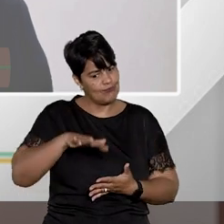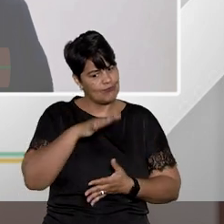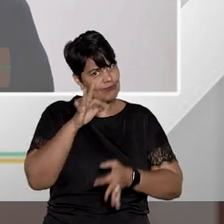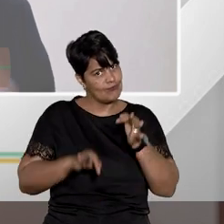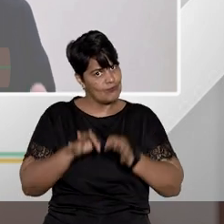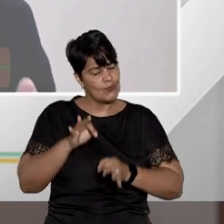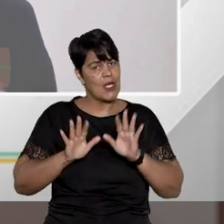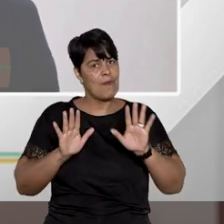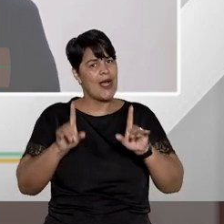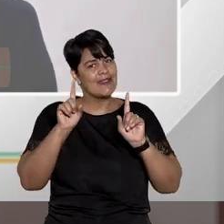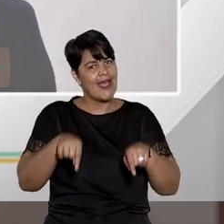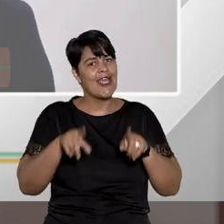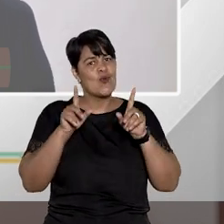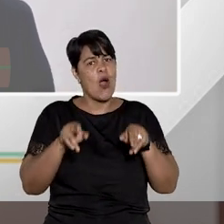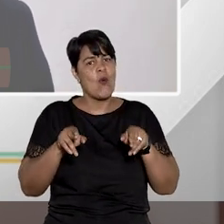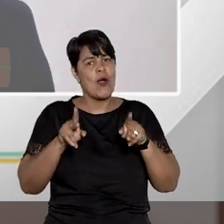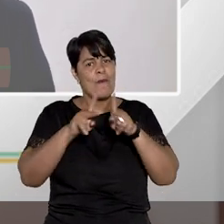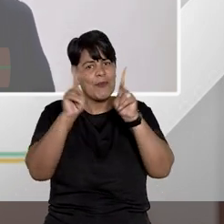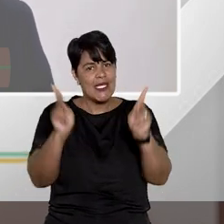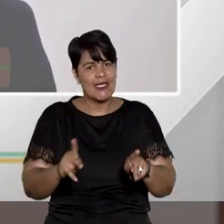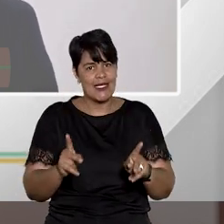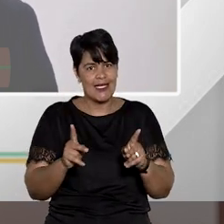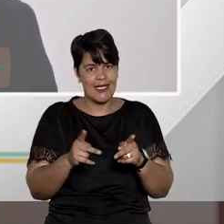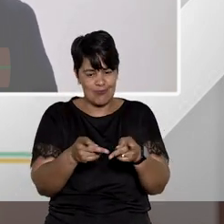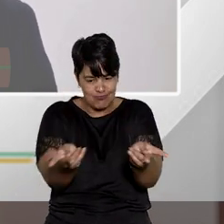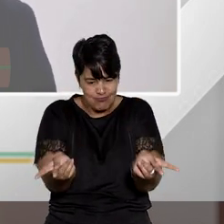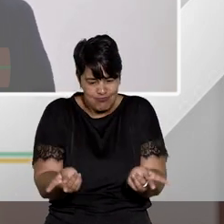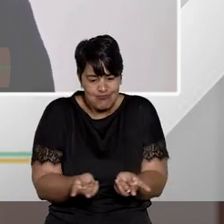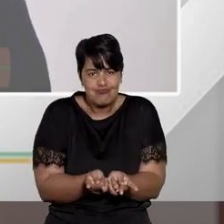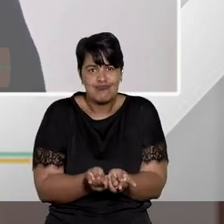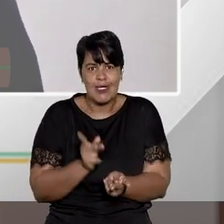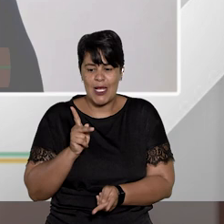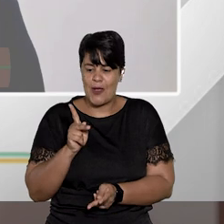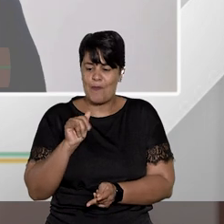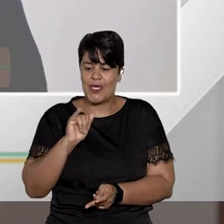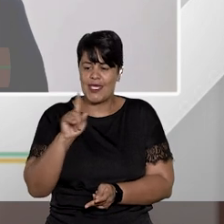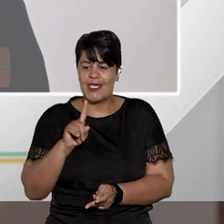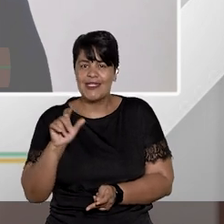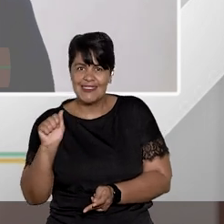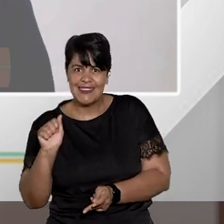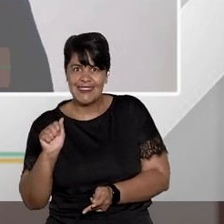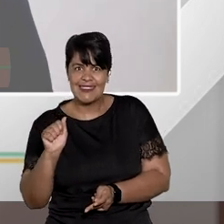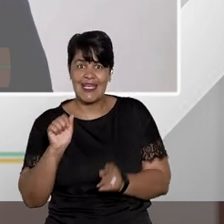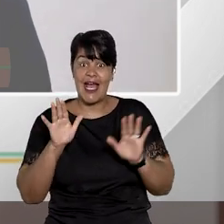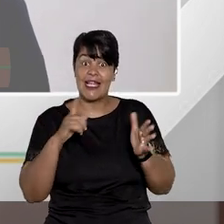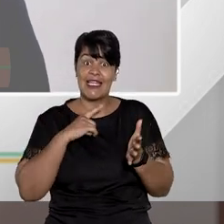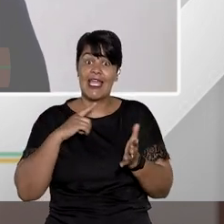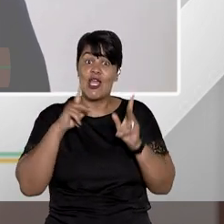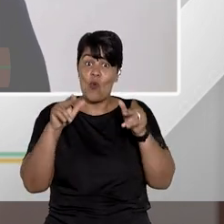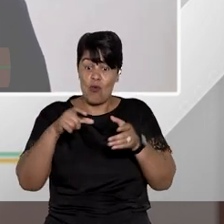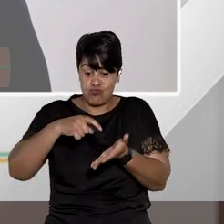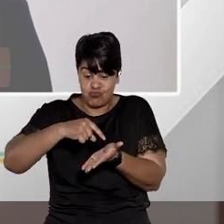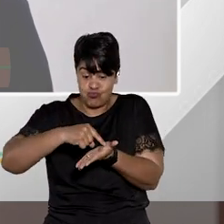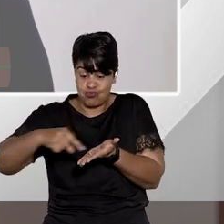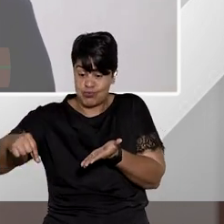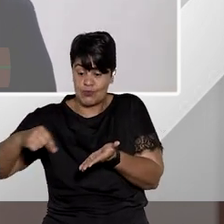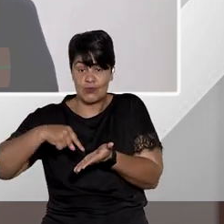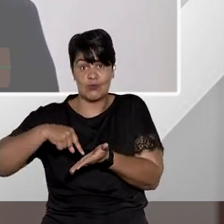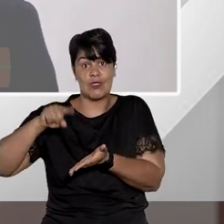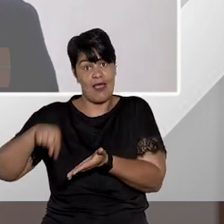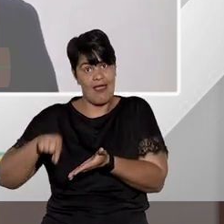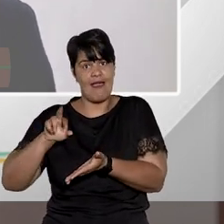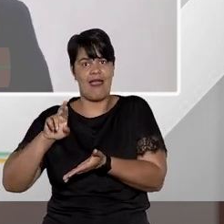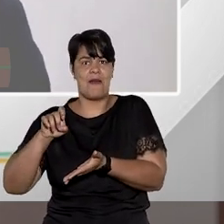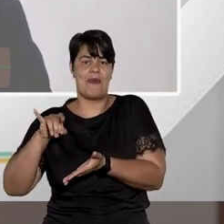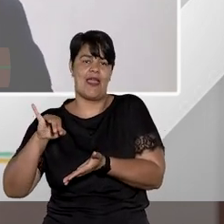tivéssemos uma pizza, ilustrativamente falando, e os remédios constitucionais representam uma fatia dessa pizza. Então,